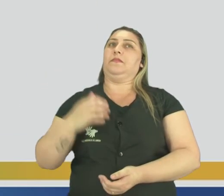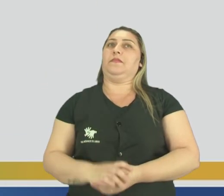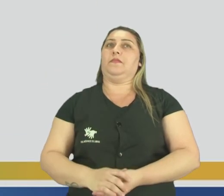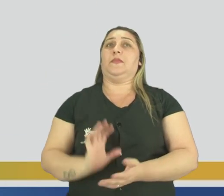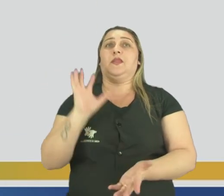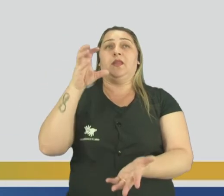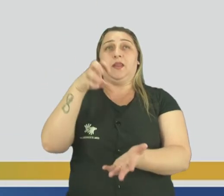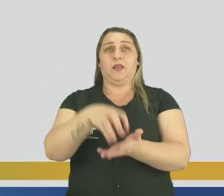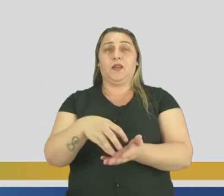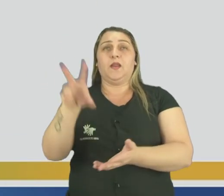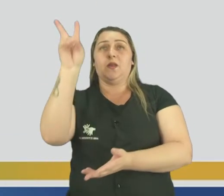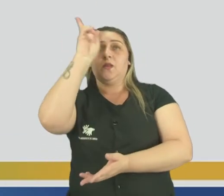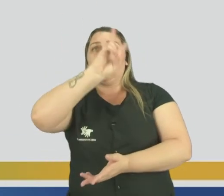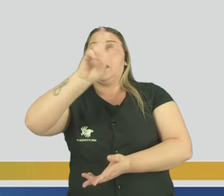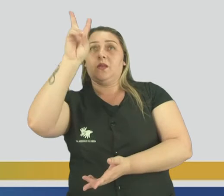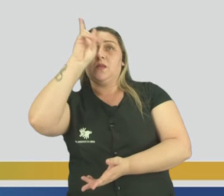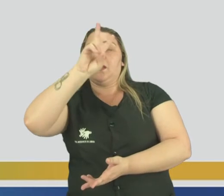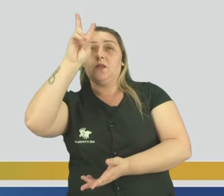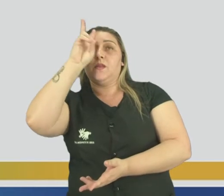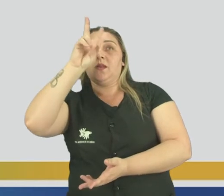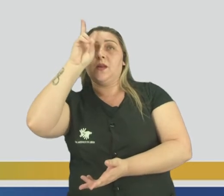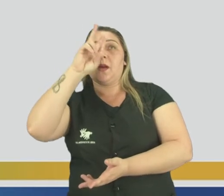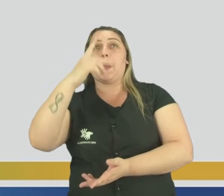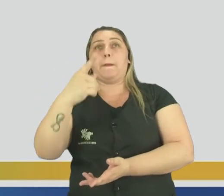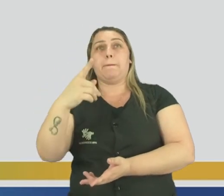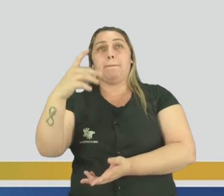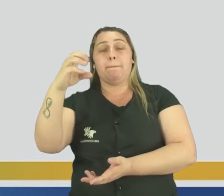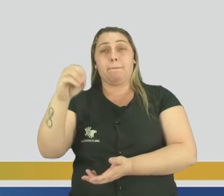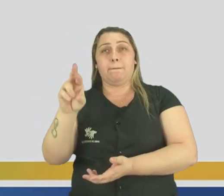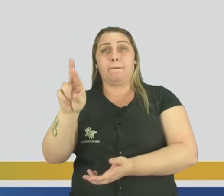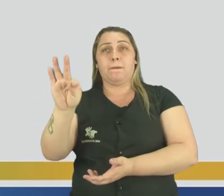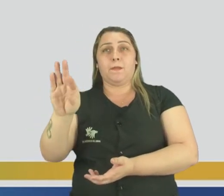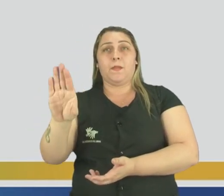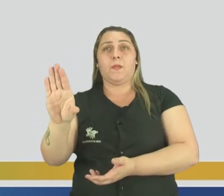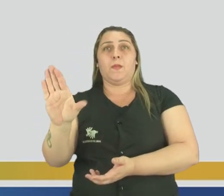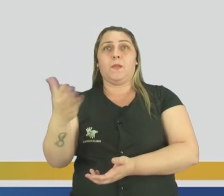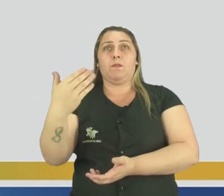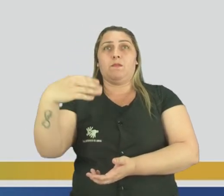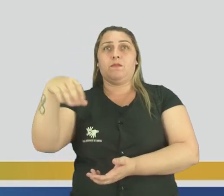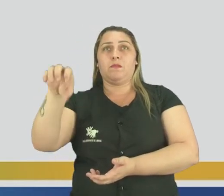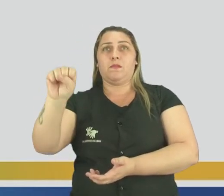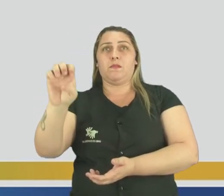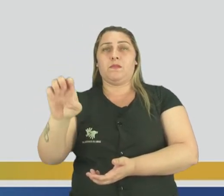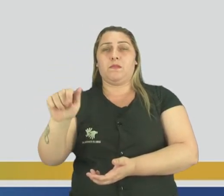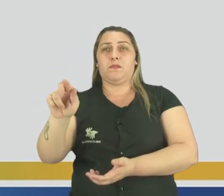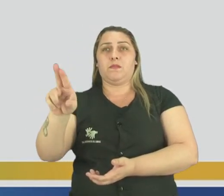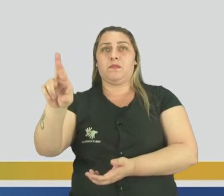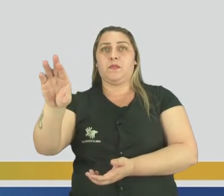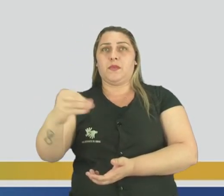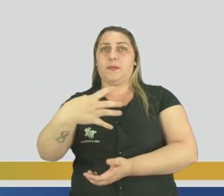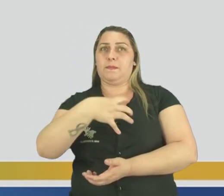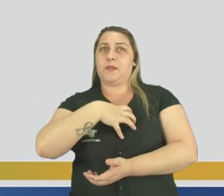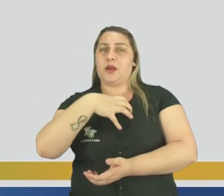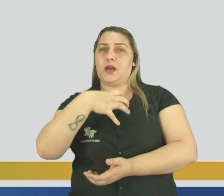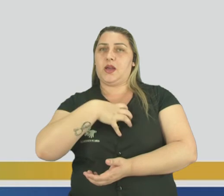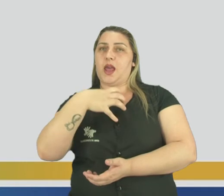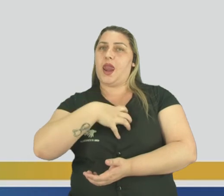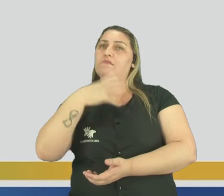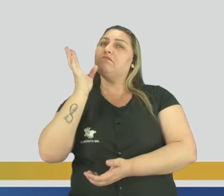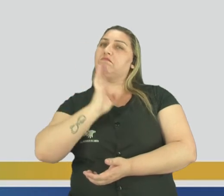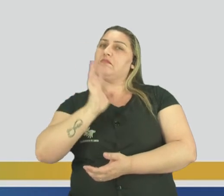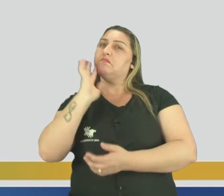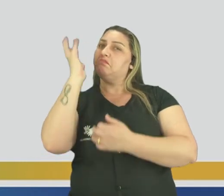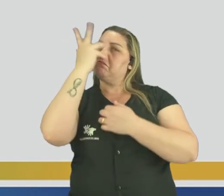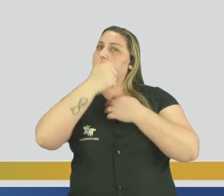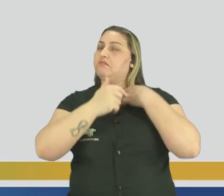Nós temos o Centro Histórico, em Porto Seguro, na Bahia. Olha, ó, olha aí, bem legal,